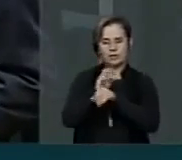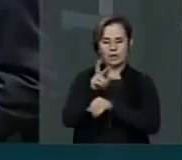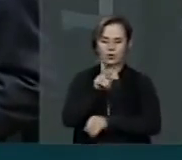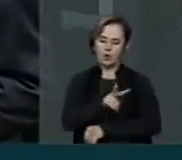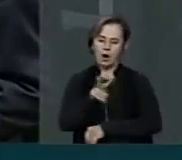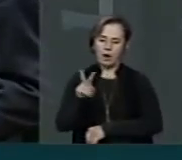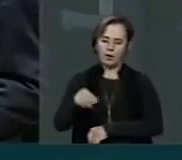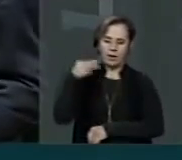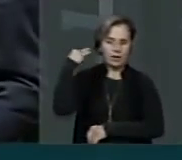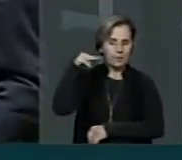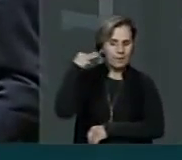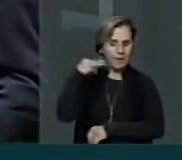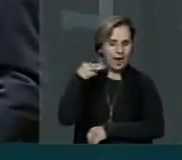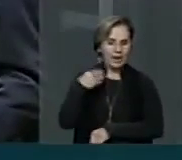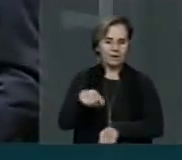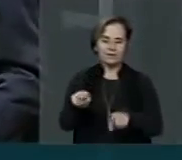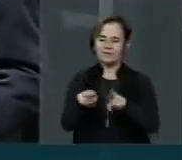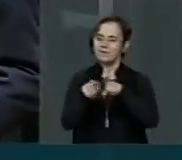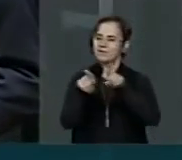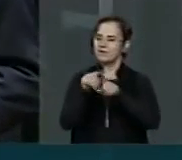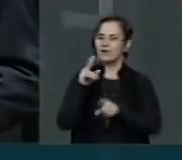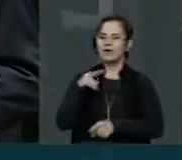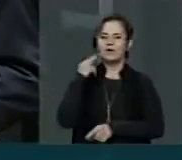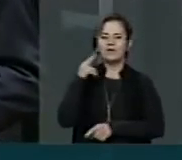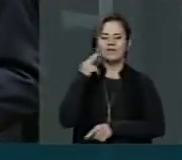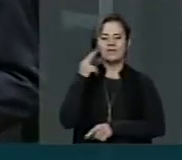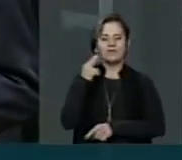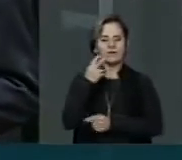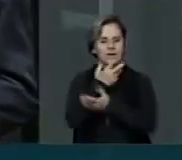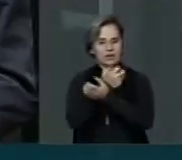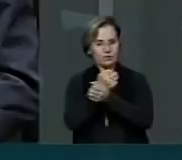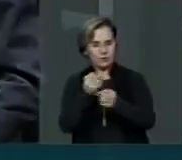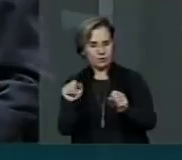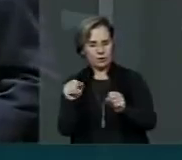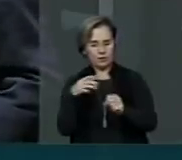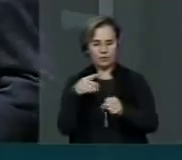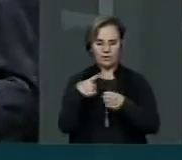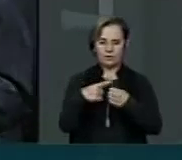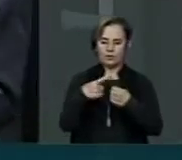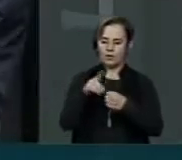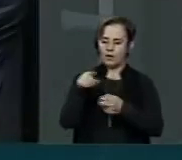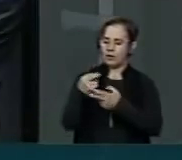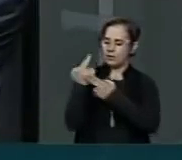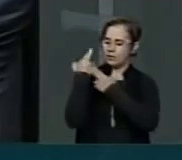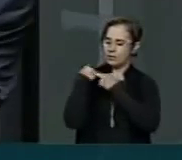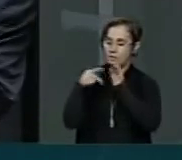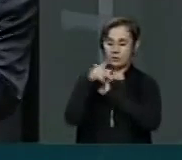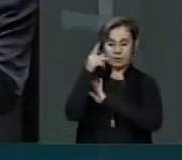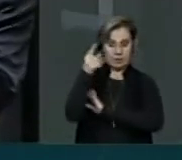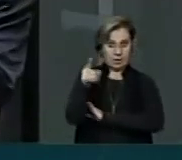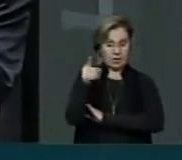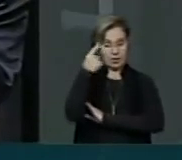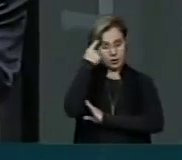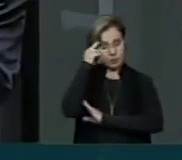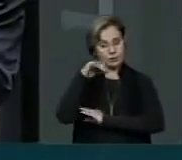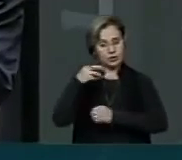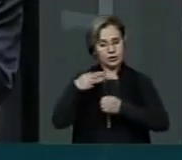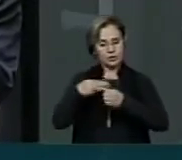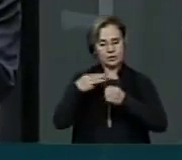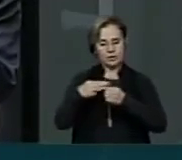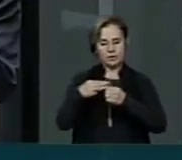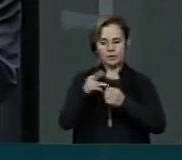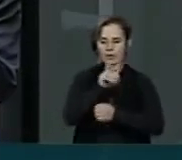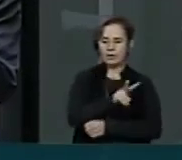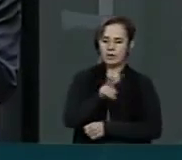ao nosso velhador de Salvador, que foi o responsável lá pelo dia municipal do reggae em